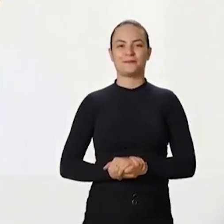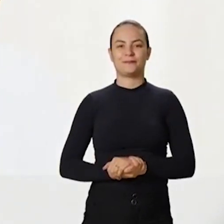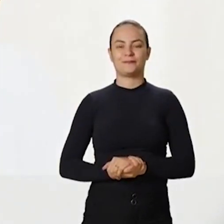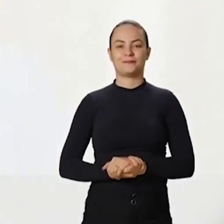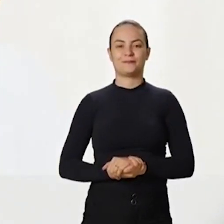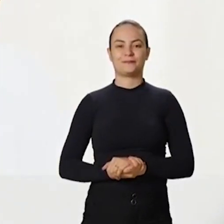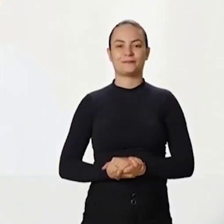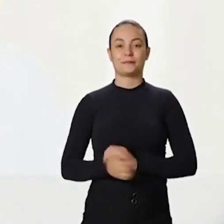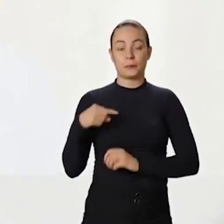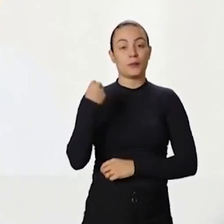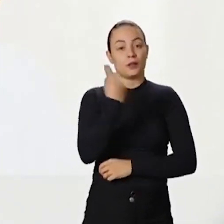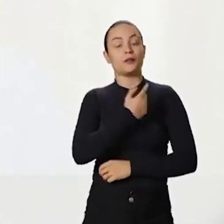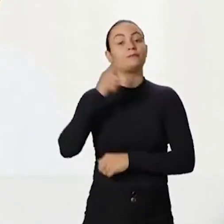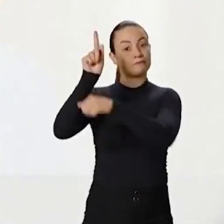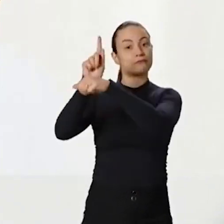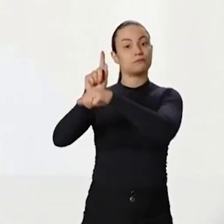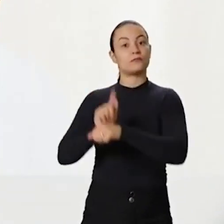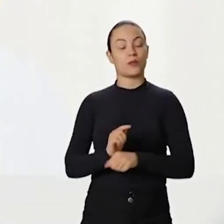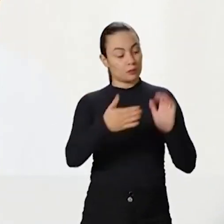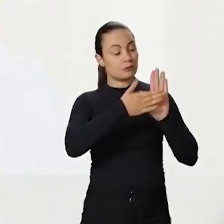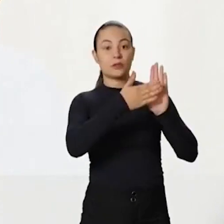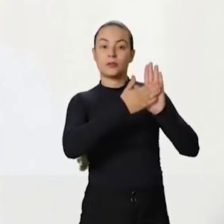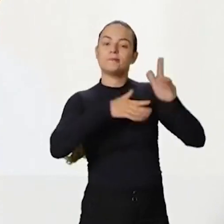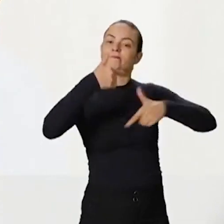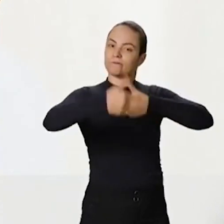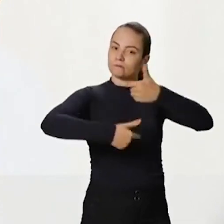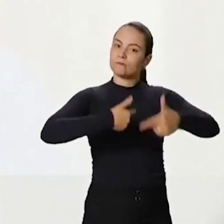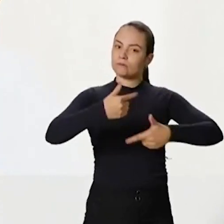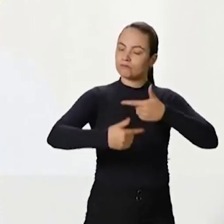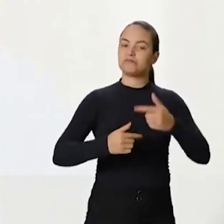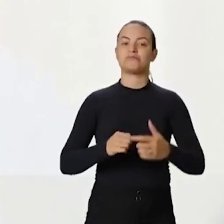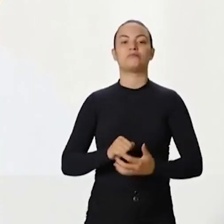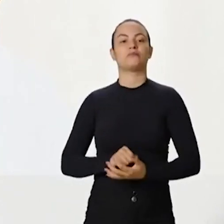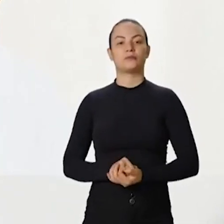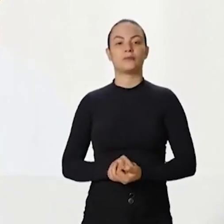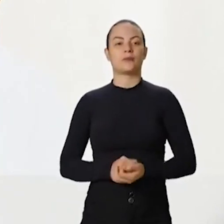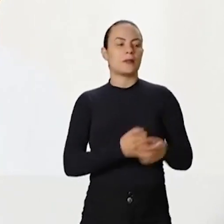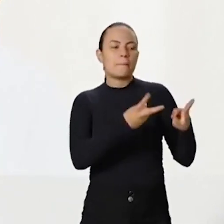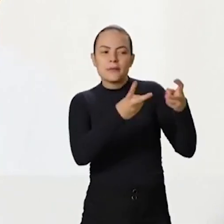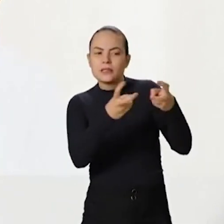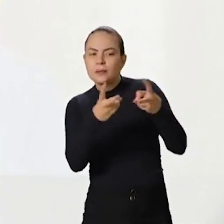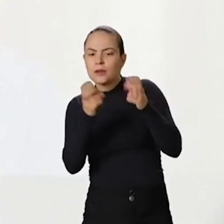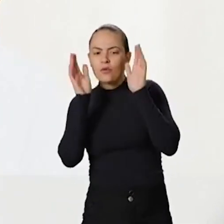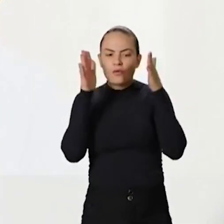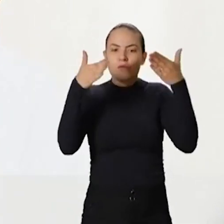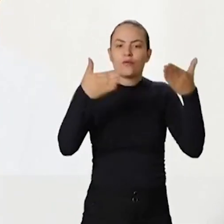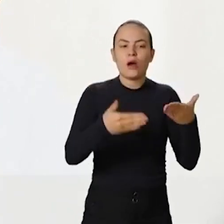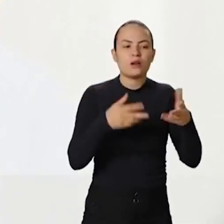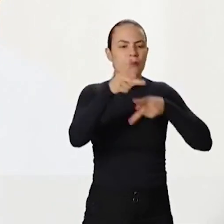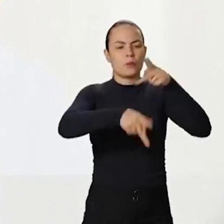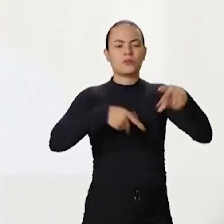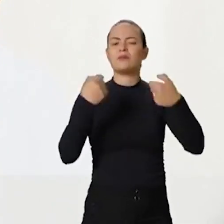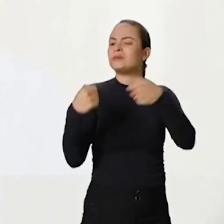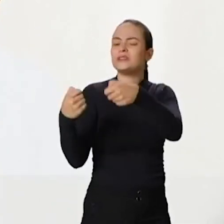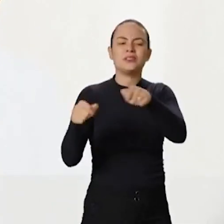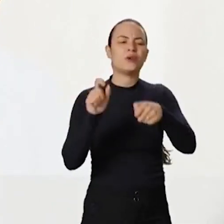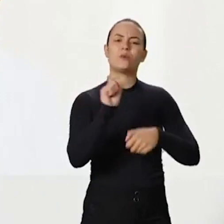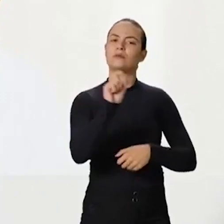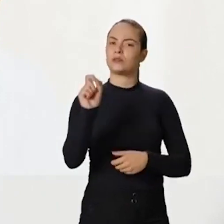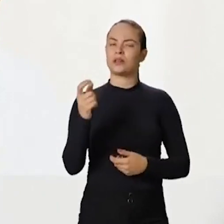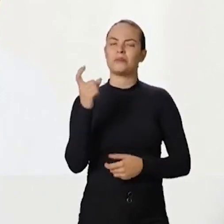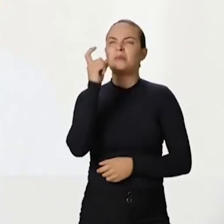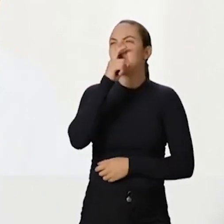Nossa gestão será pautada pelo trabalho, com o pé no chão e foco nas reais necessidades da população. Sem